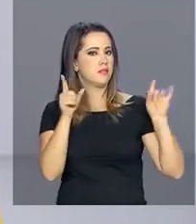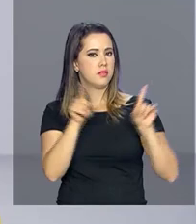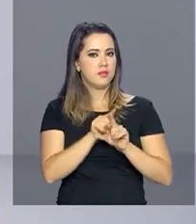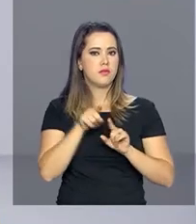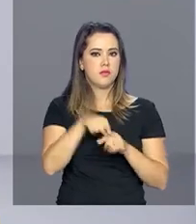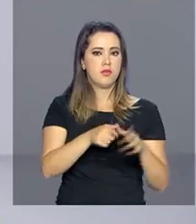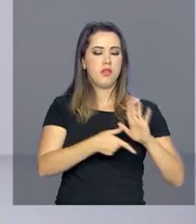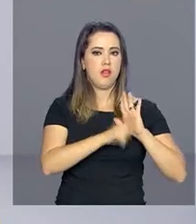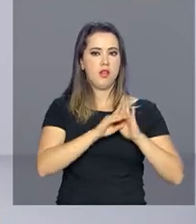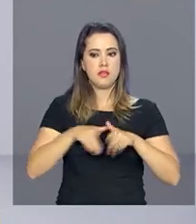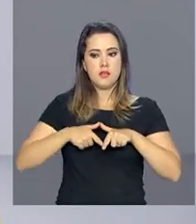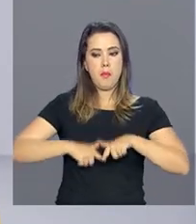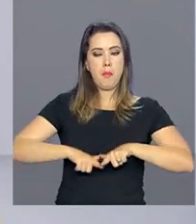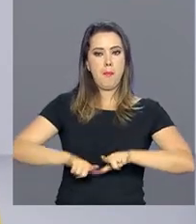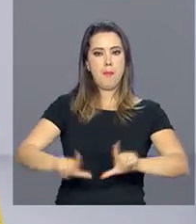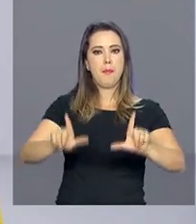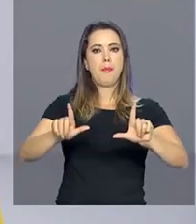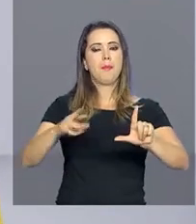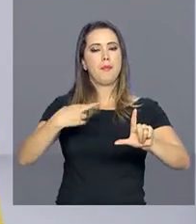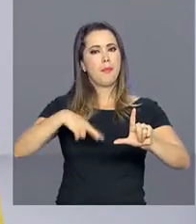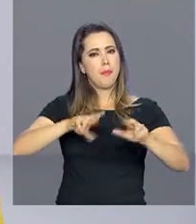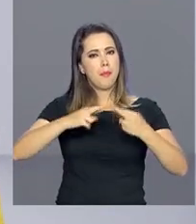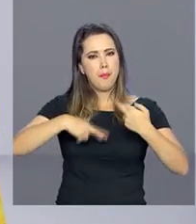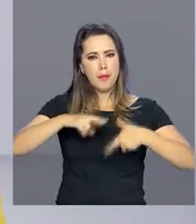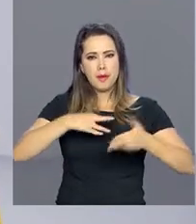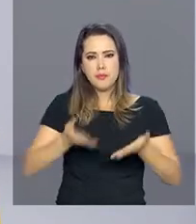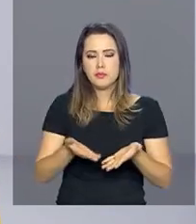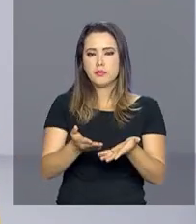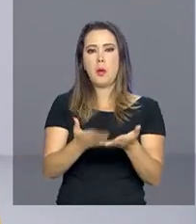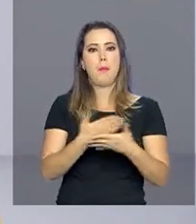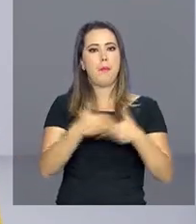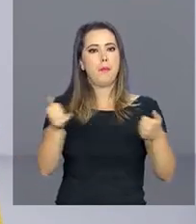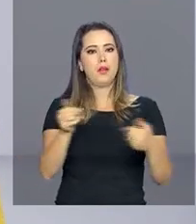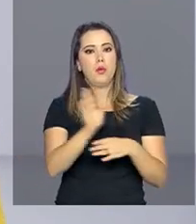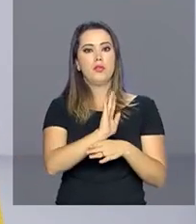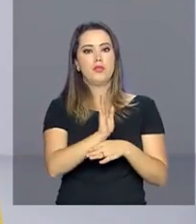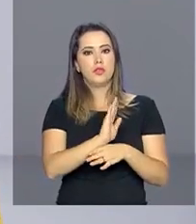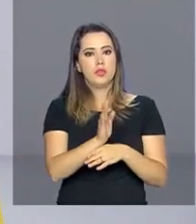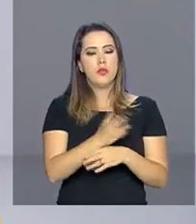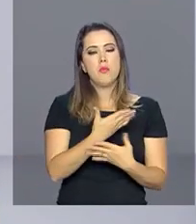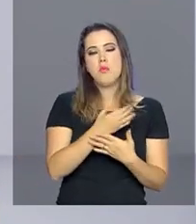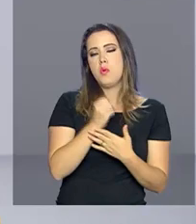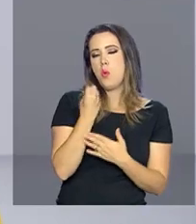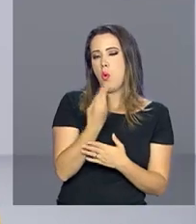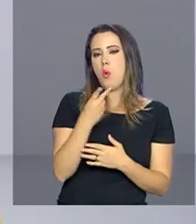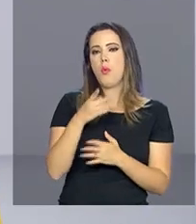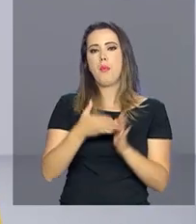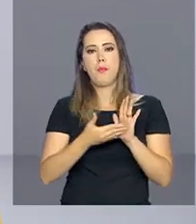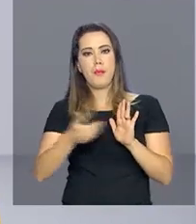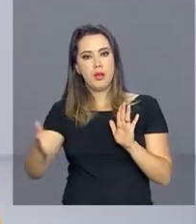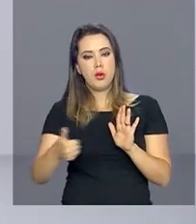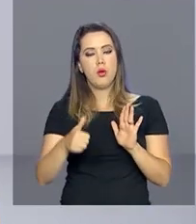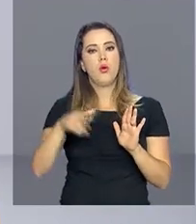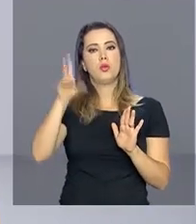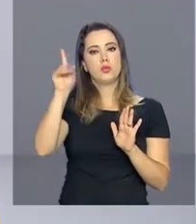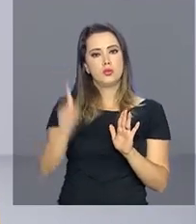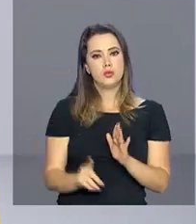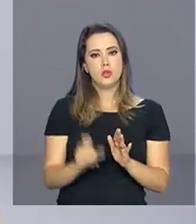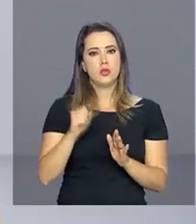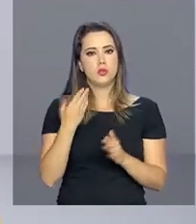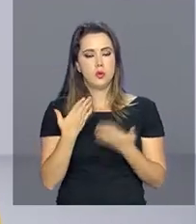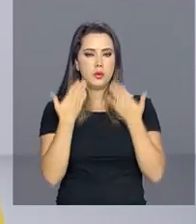sido premiadas em festivais nas categorias de melhor filme e melhor direção. Ou então que tenham participado de mostras